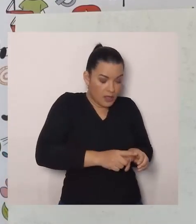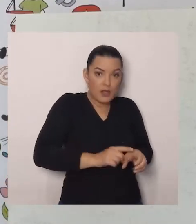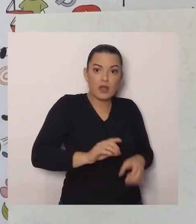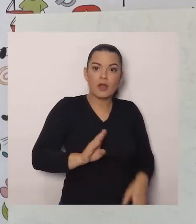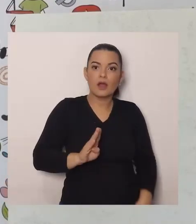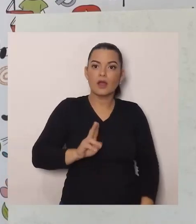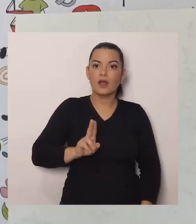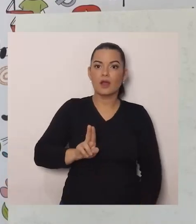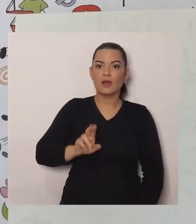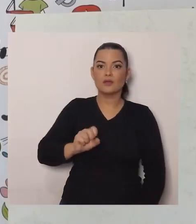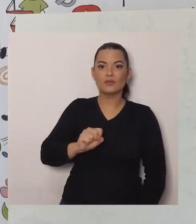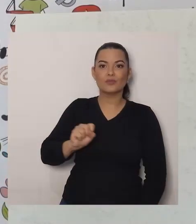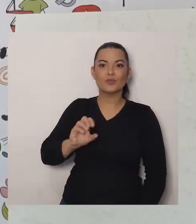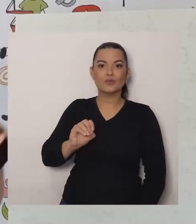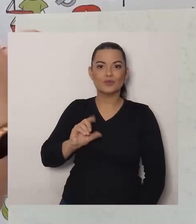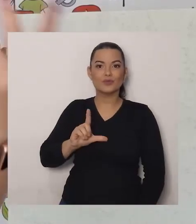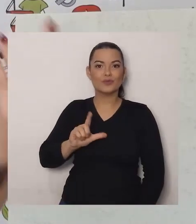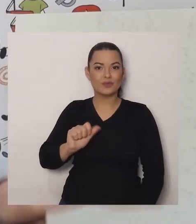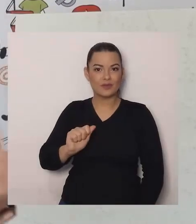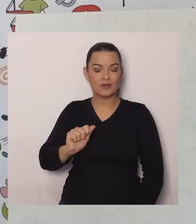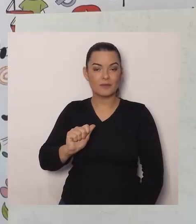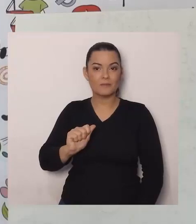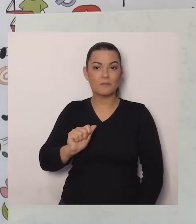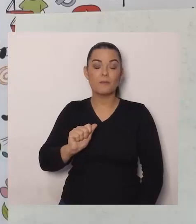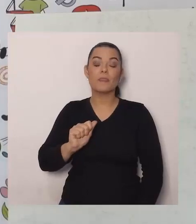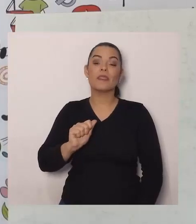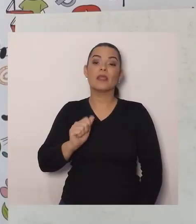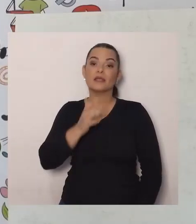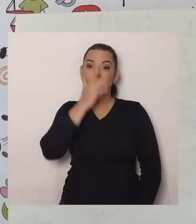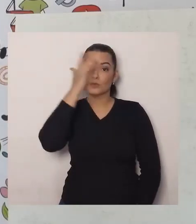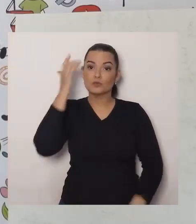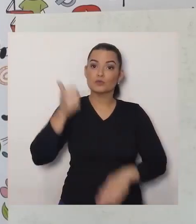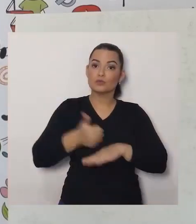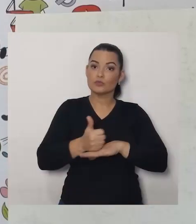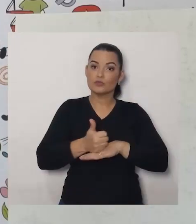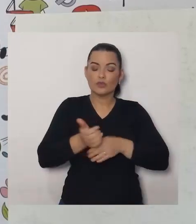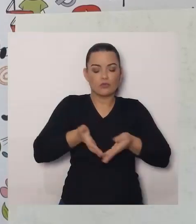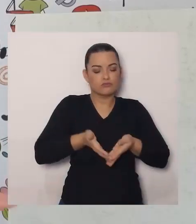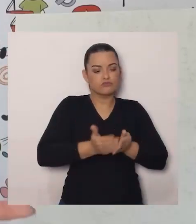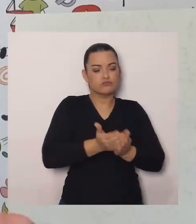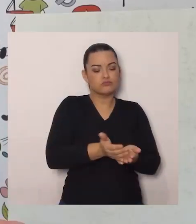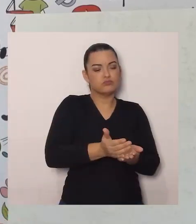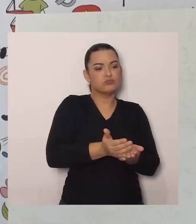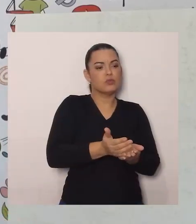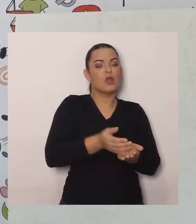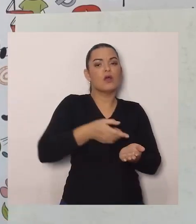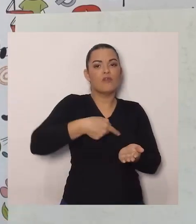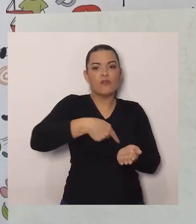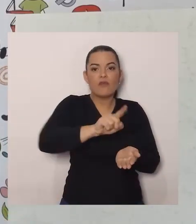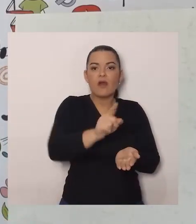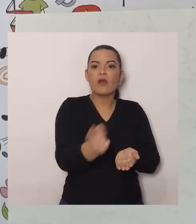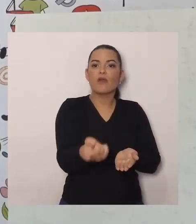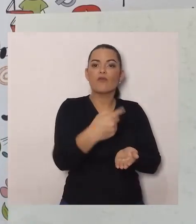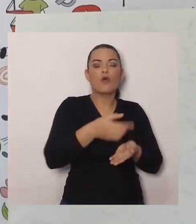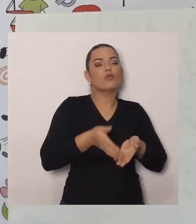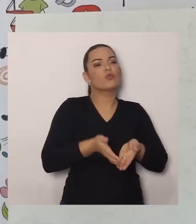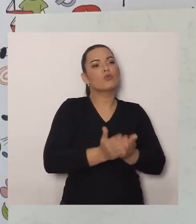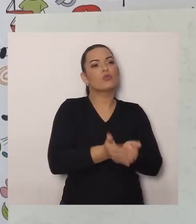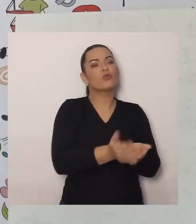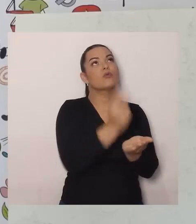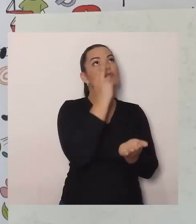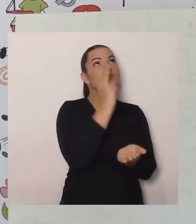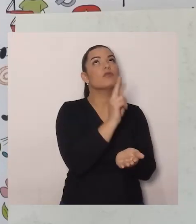perder a direção, Eles conseguiam, Ir e voltar, Orientando-se, Pela observação, Das